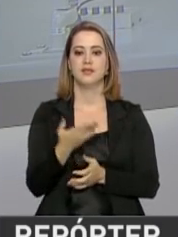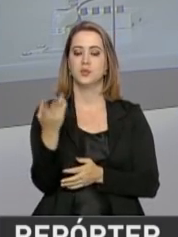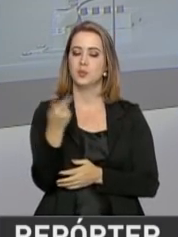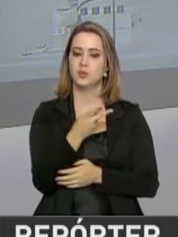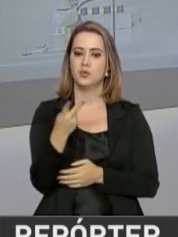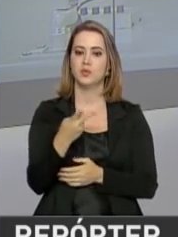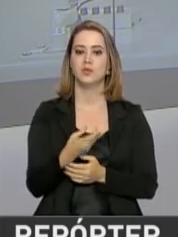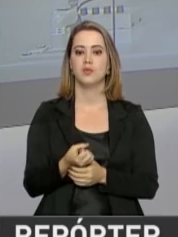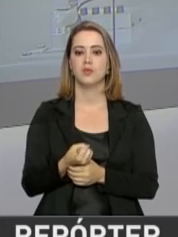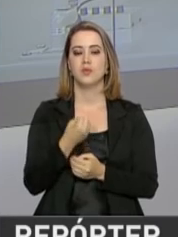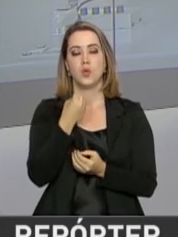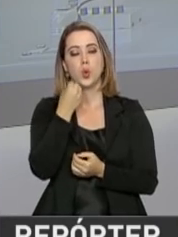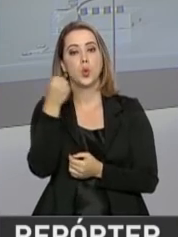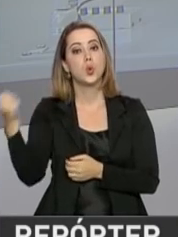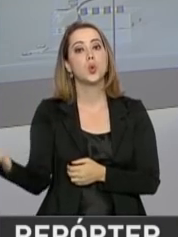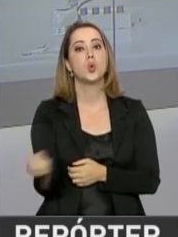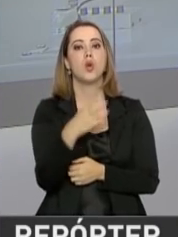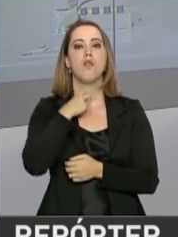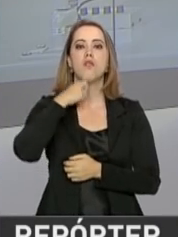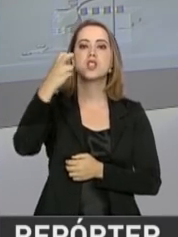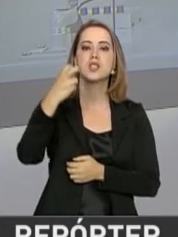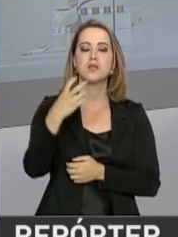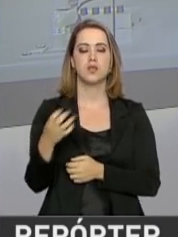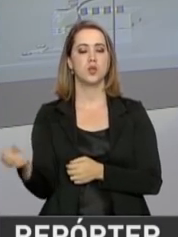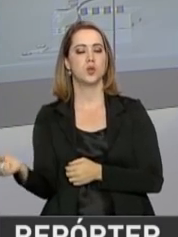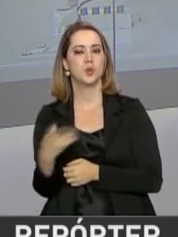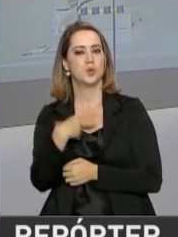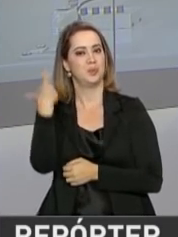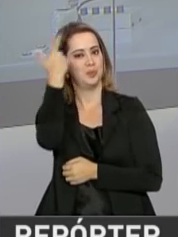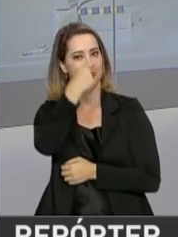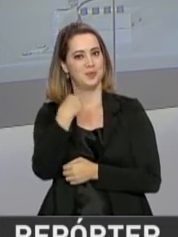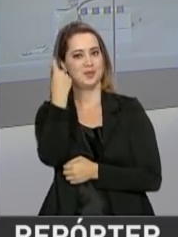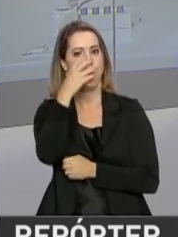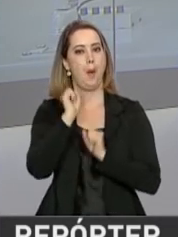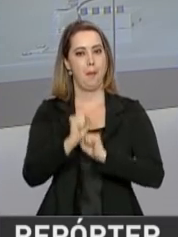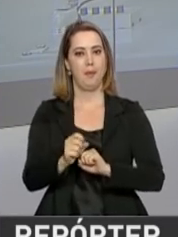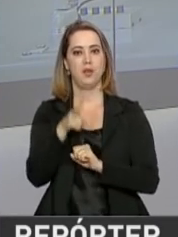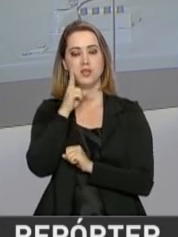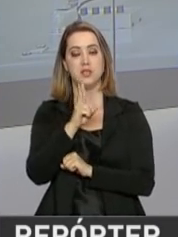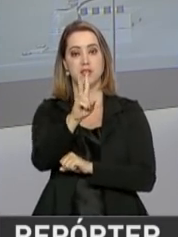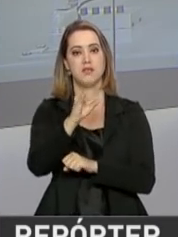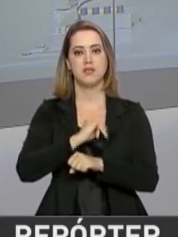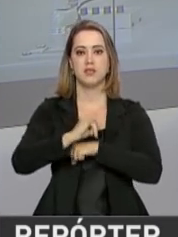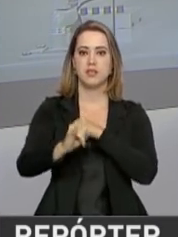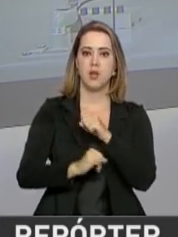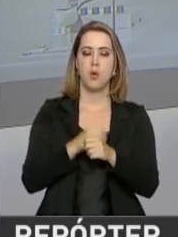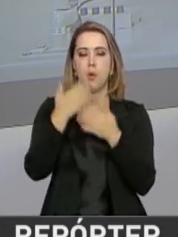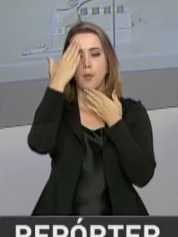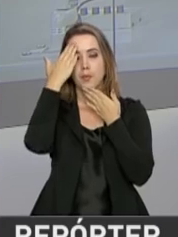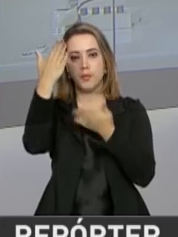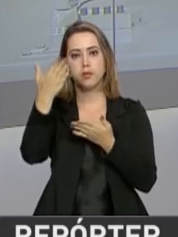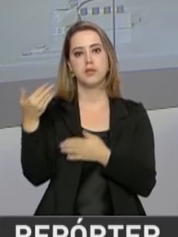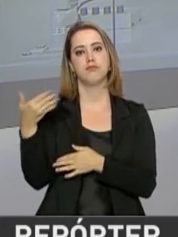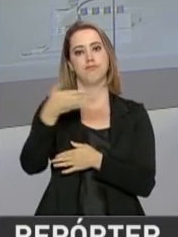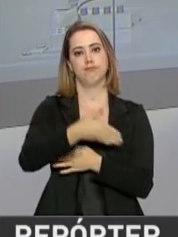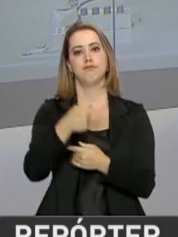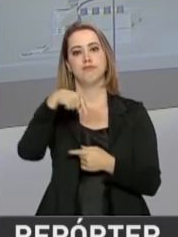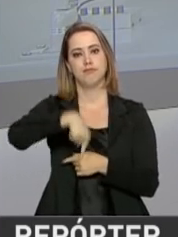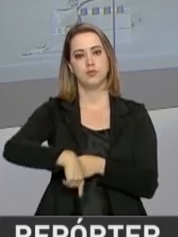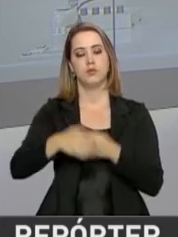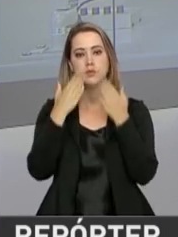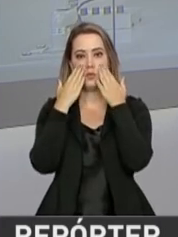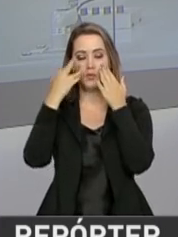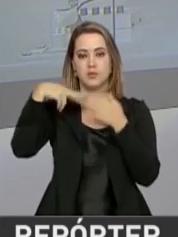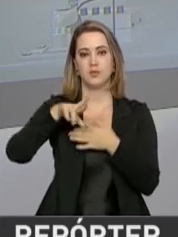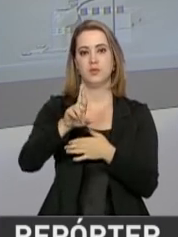Ayrton, novas vozes e novos rostos também da Voz do Brasil, já que podem ser vistos pela internet agora. Muito obrigado pela participação de vocês aqui no